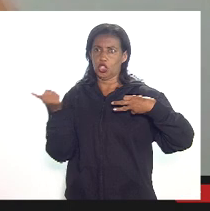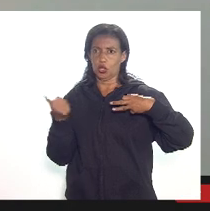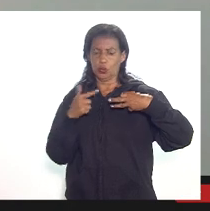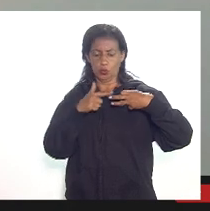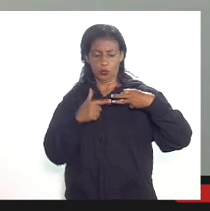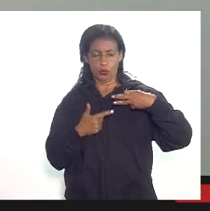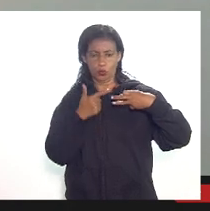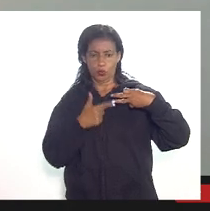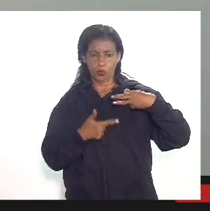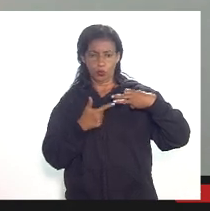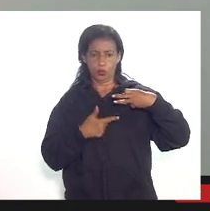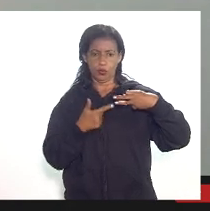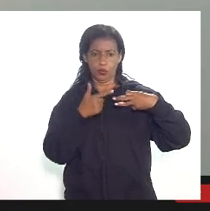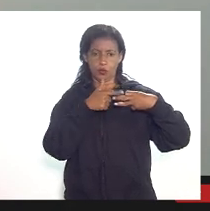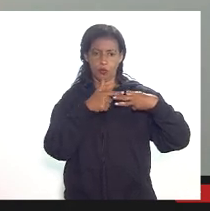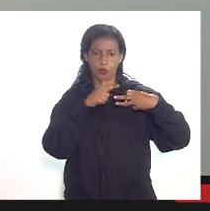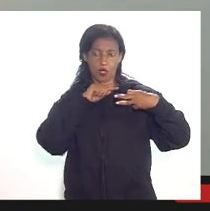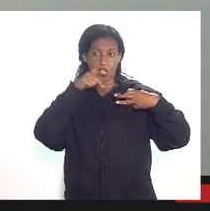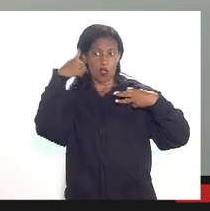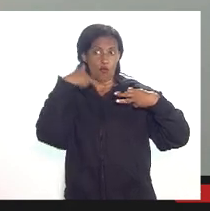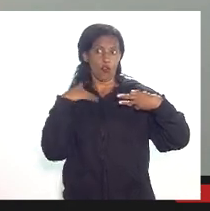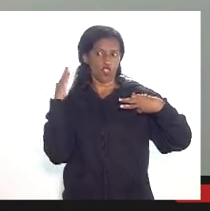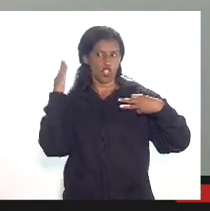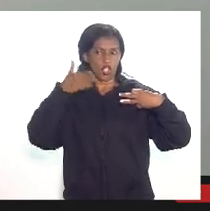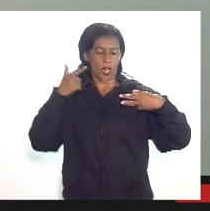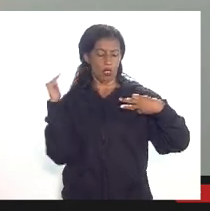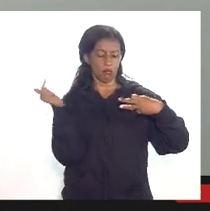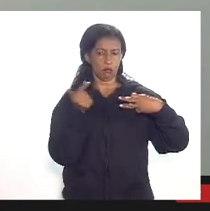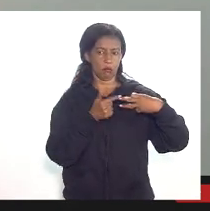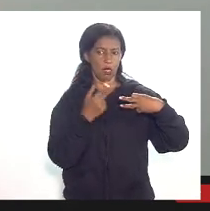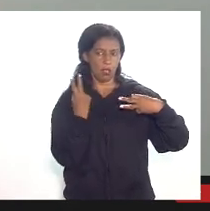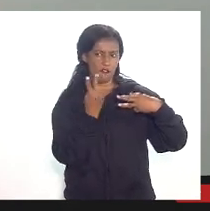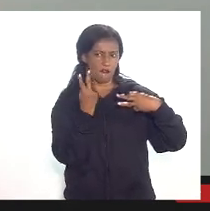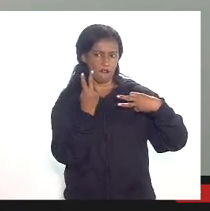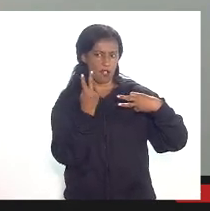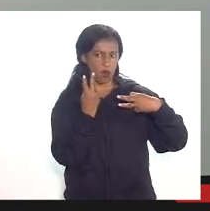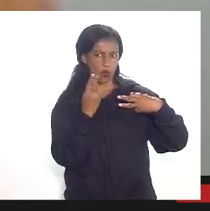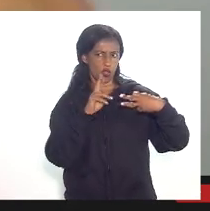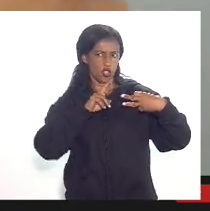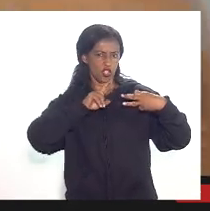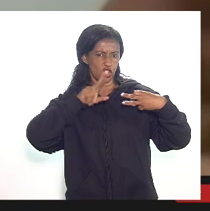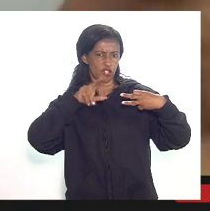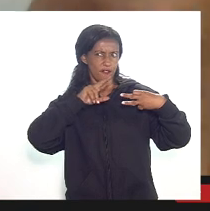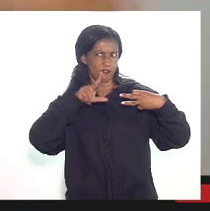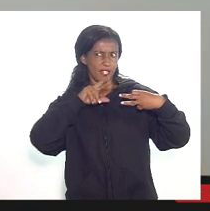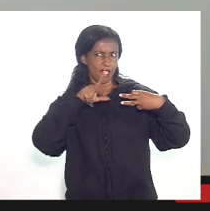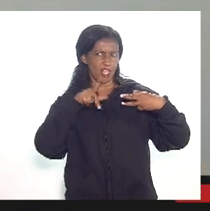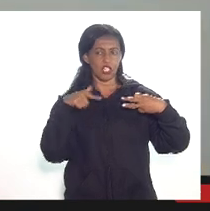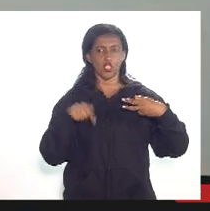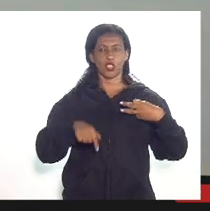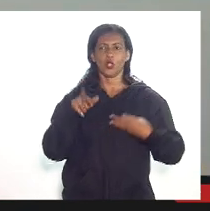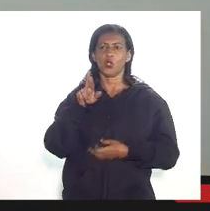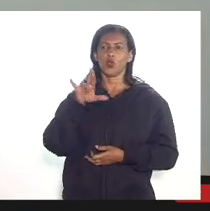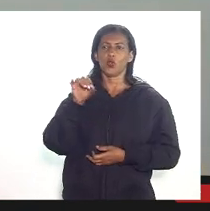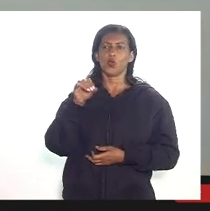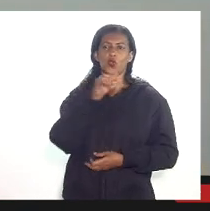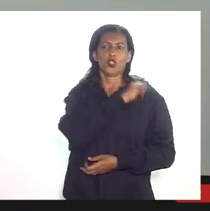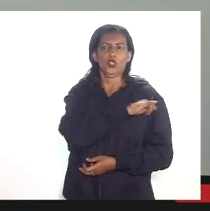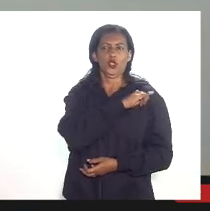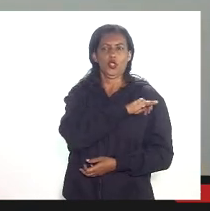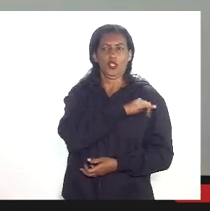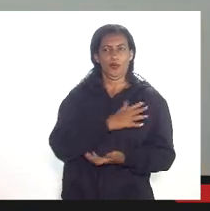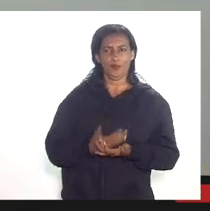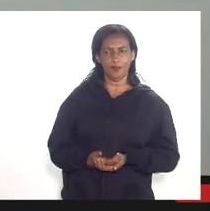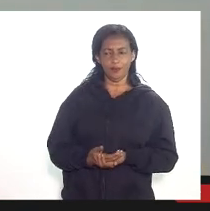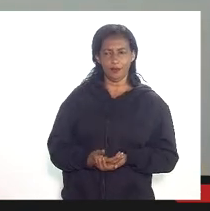a ele se eu descredencio essa metodologia e vou para a segunda existe um valor de diferença que seria devido sim ao Rio de Janeiro e se nós estamos falando de todos